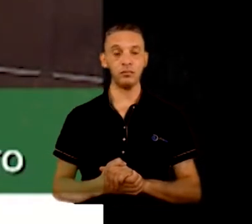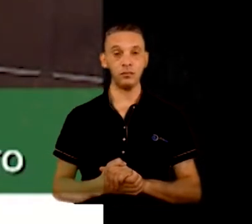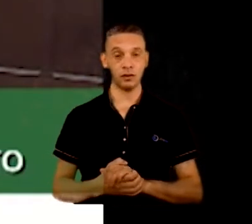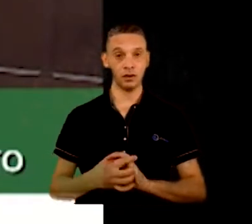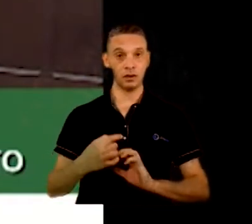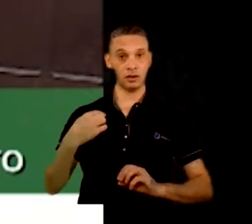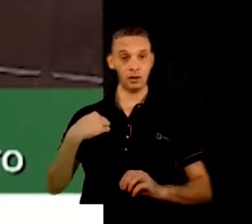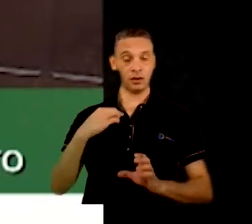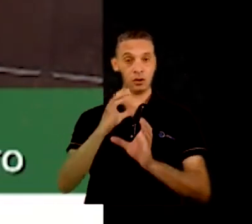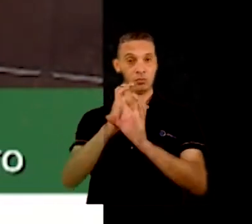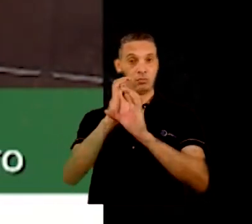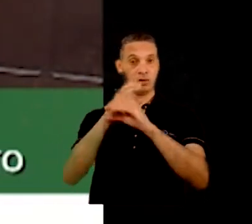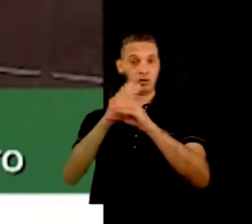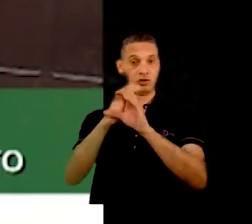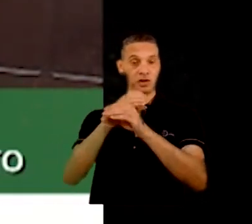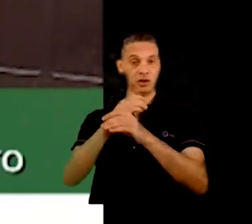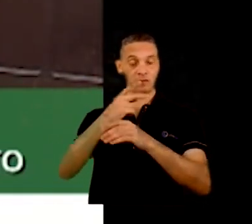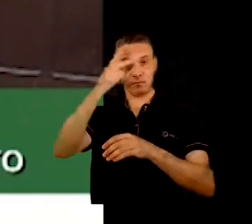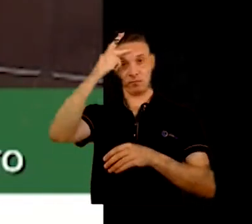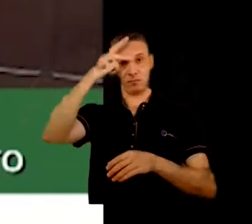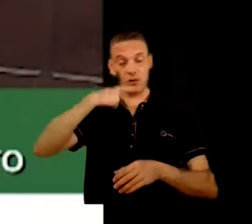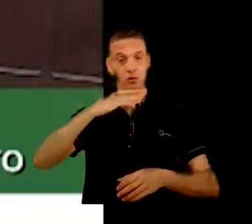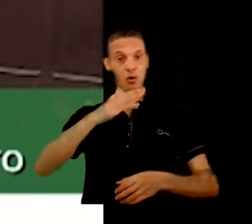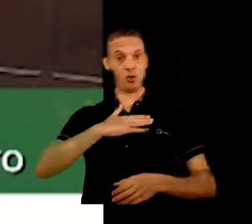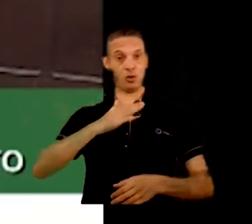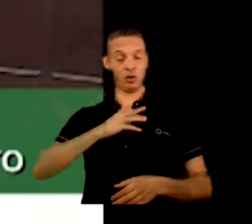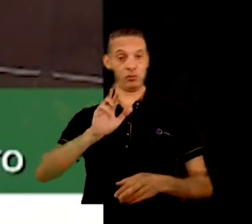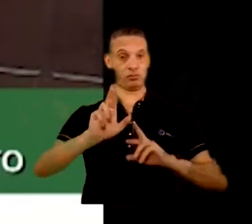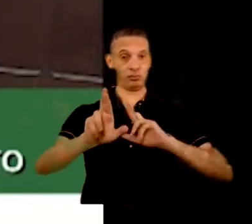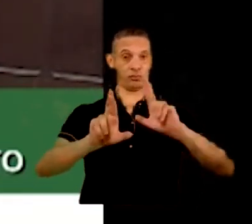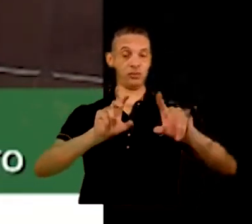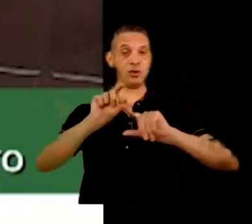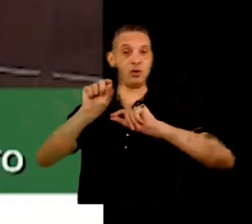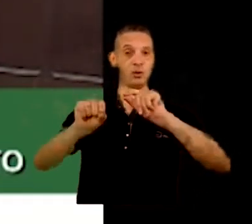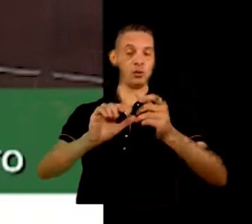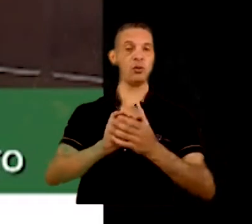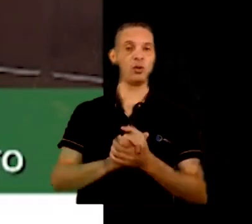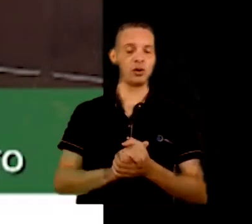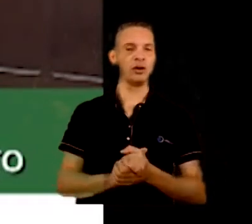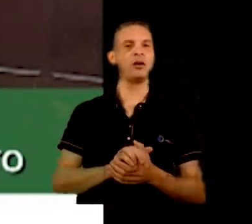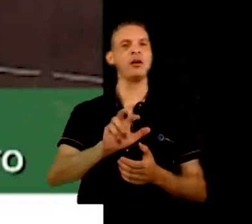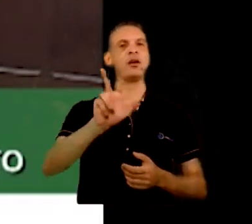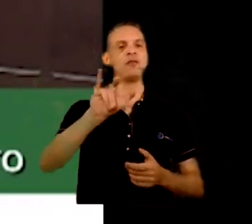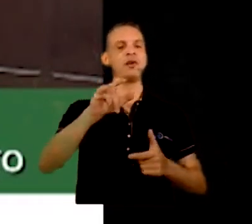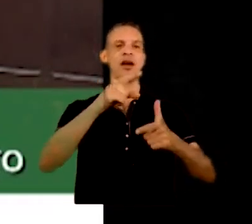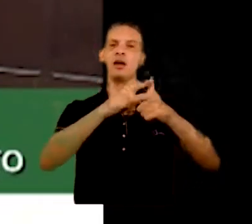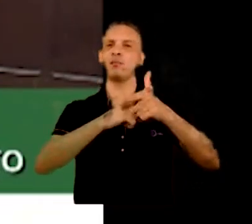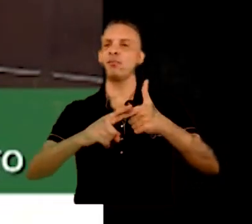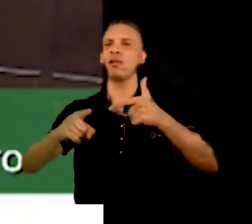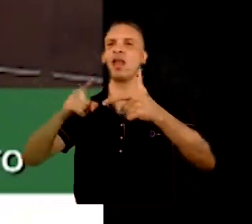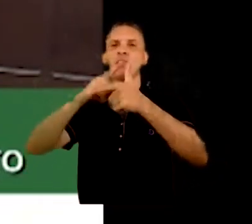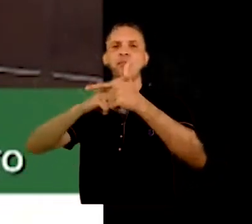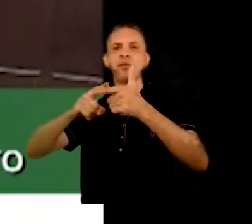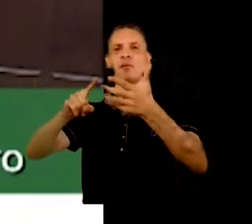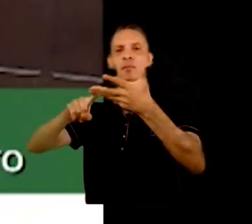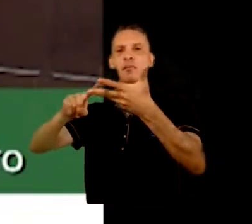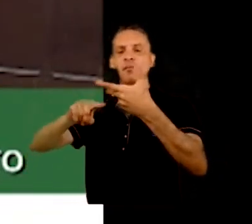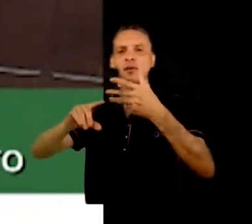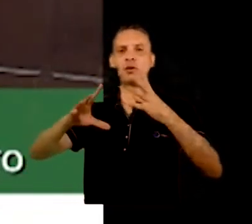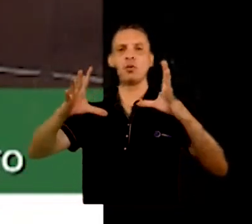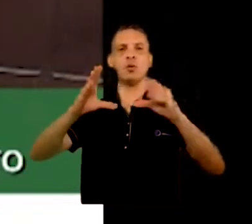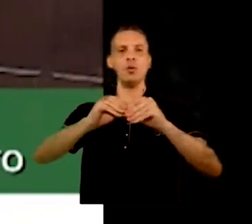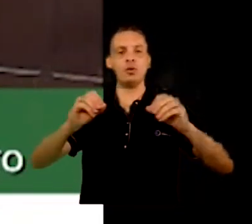reiterado isso pela imprensa, inclusive, é que nós vamos equacionar esses problemas todos ao longo desse segundo